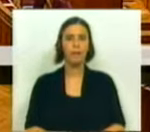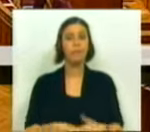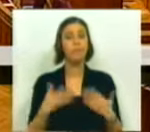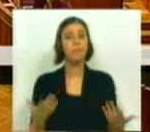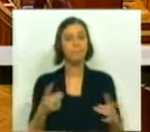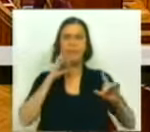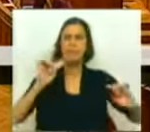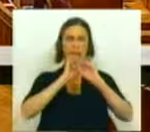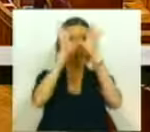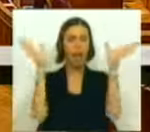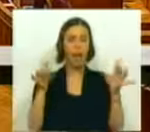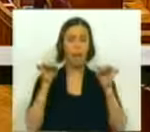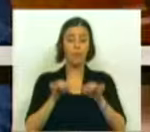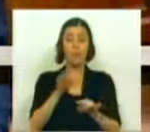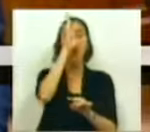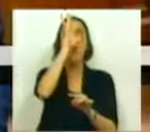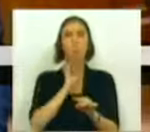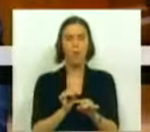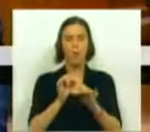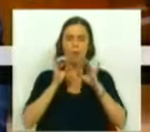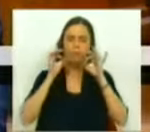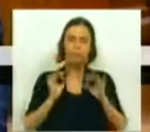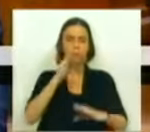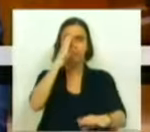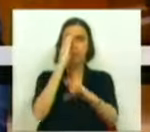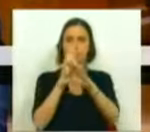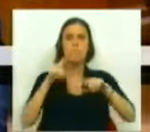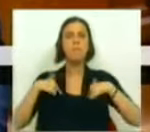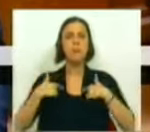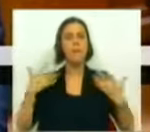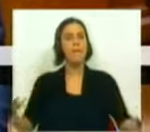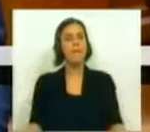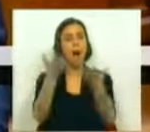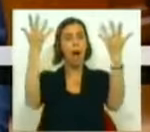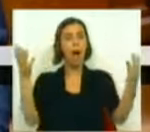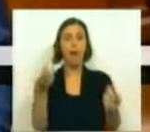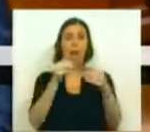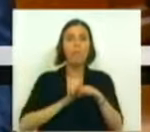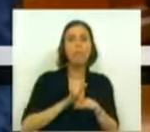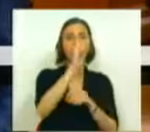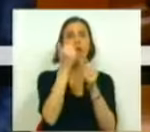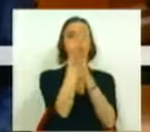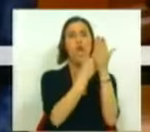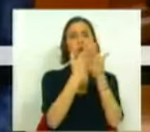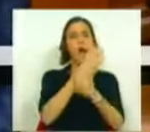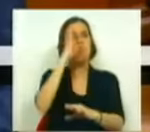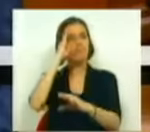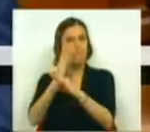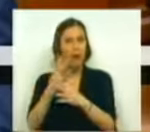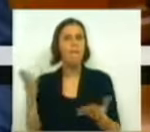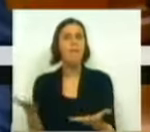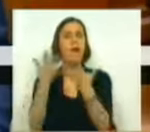Que fique claro, este Governo está profundamente empenhado no crescimento da nossa economia, está empenhado em